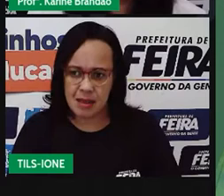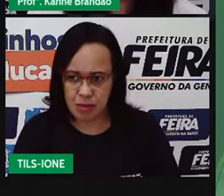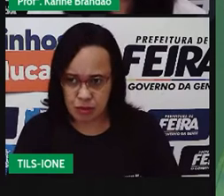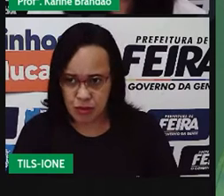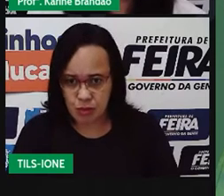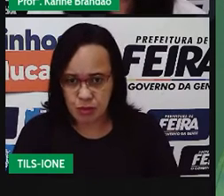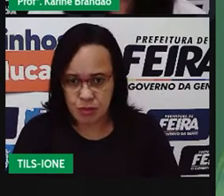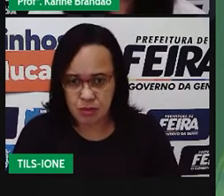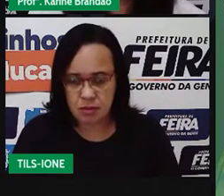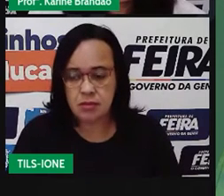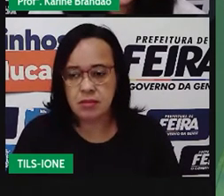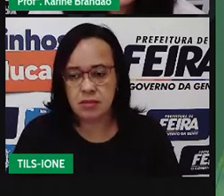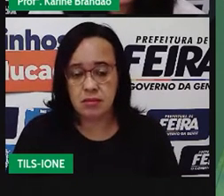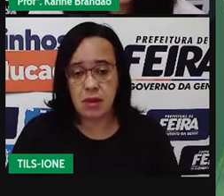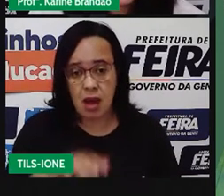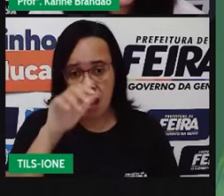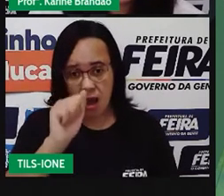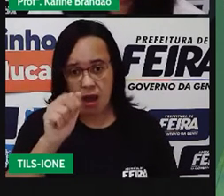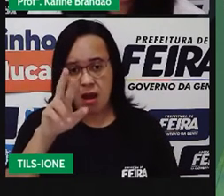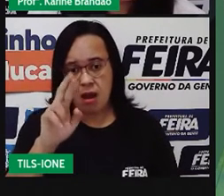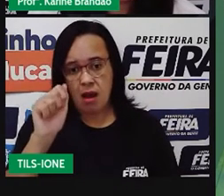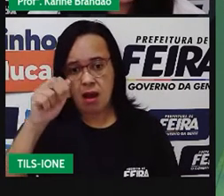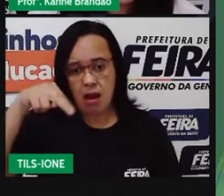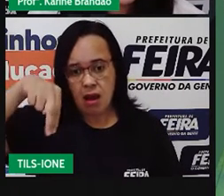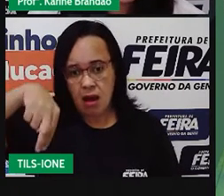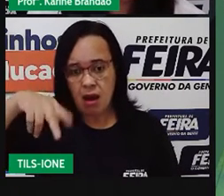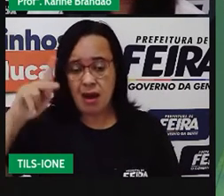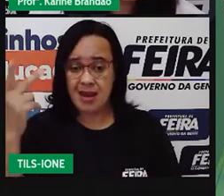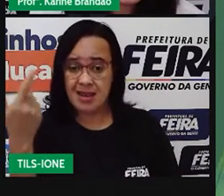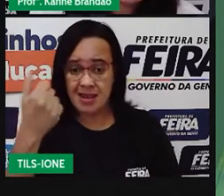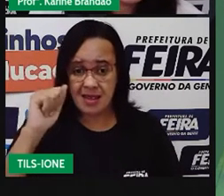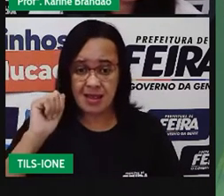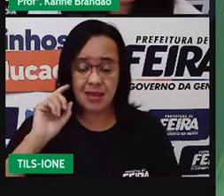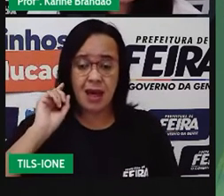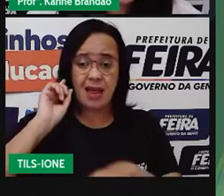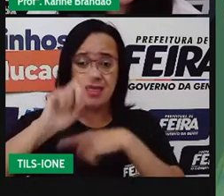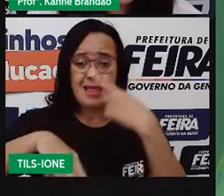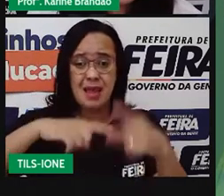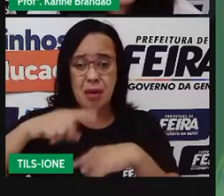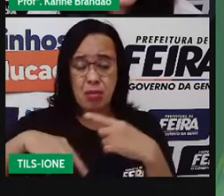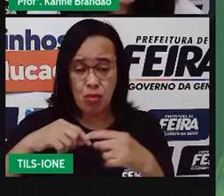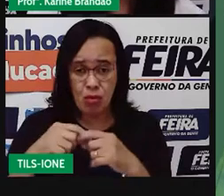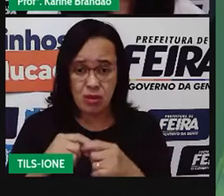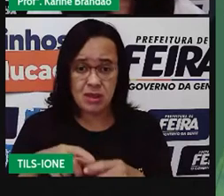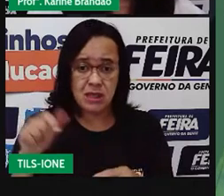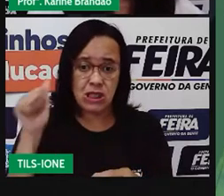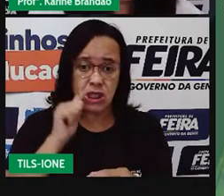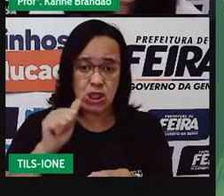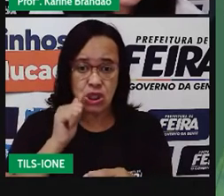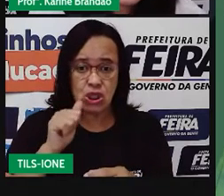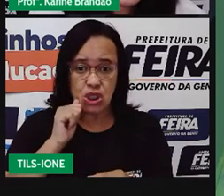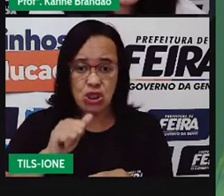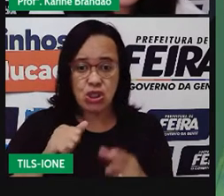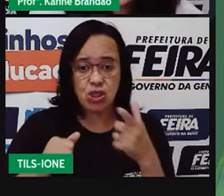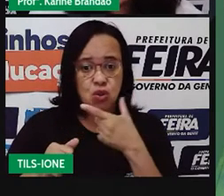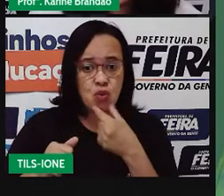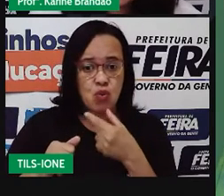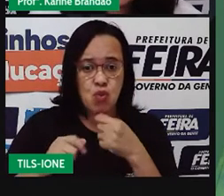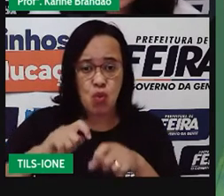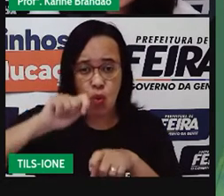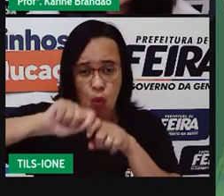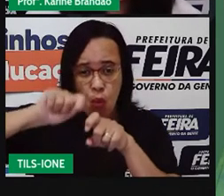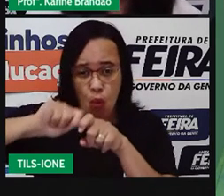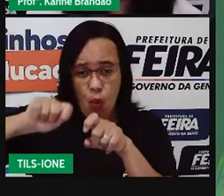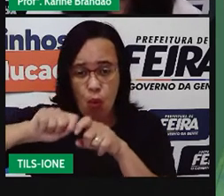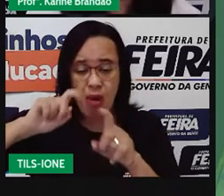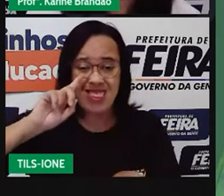cópula, logo após a sua reprodução, a fêmea se alimenta do macho. Pró, ela se alimenta do macho, que